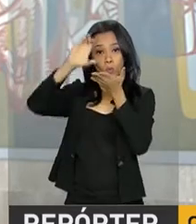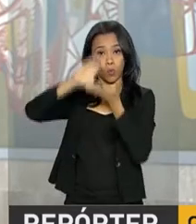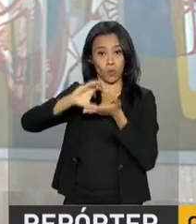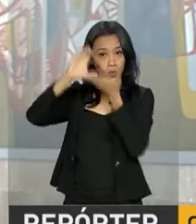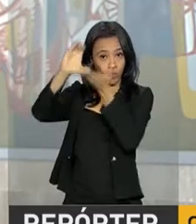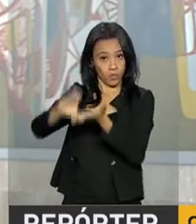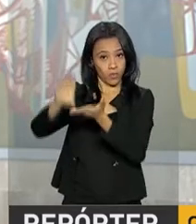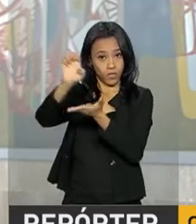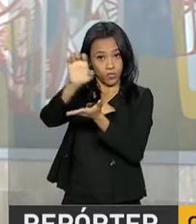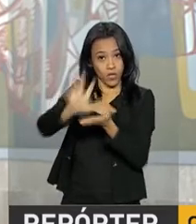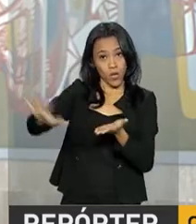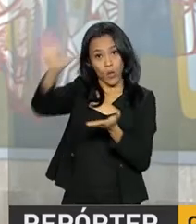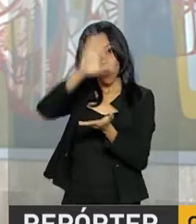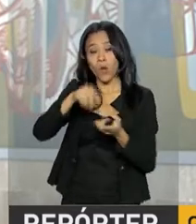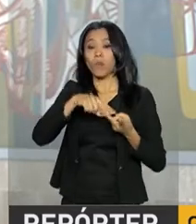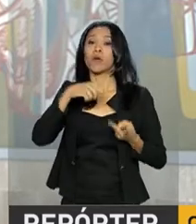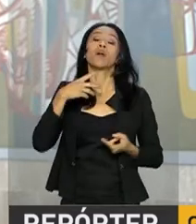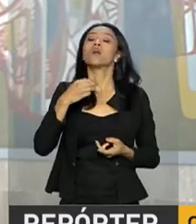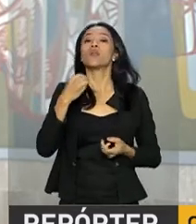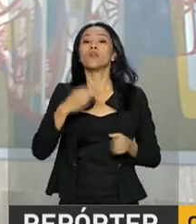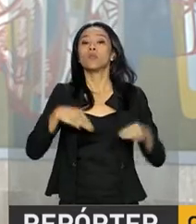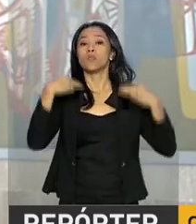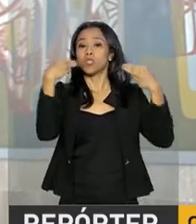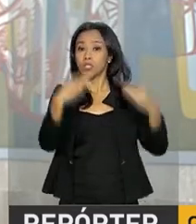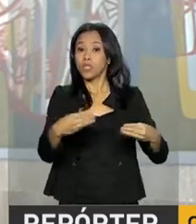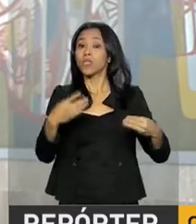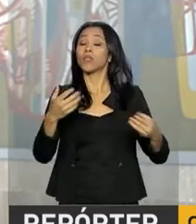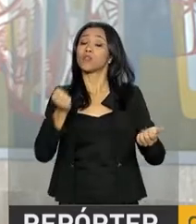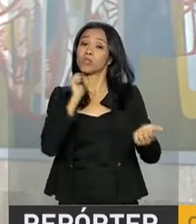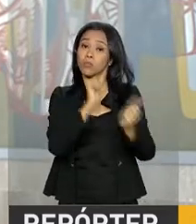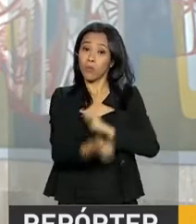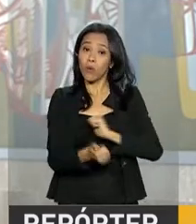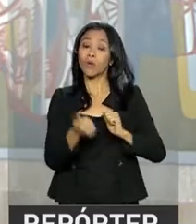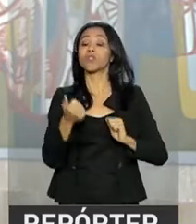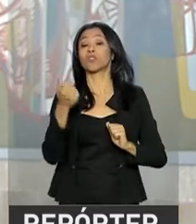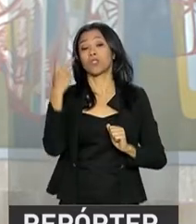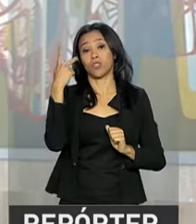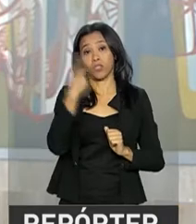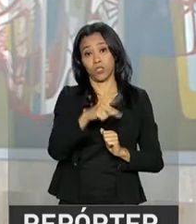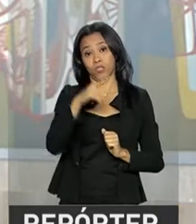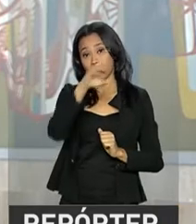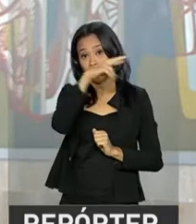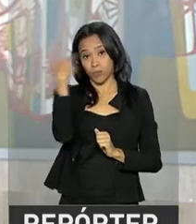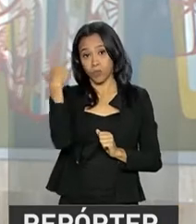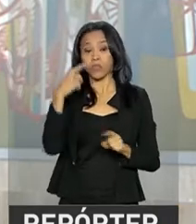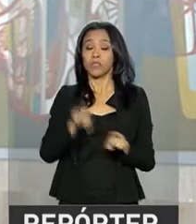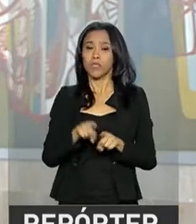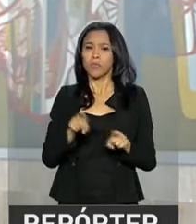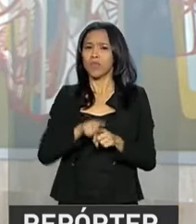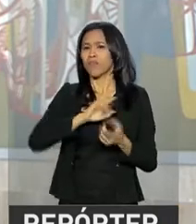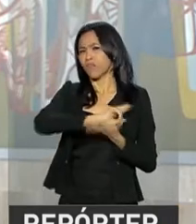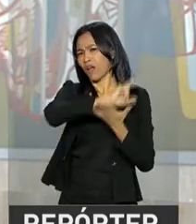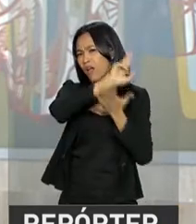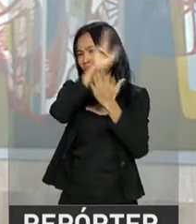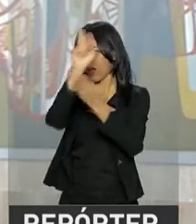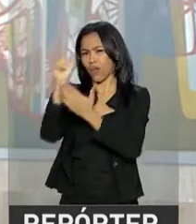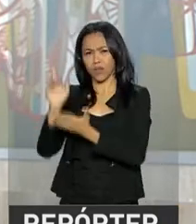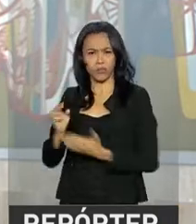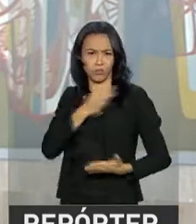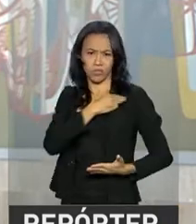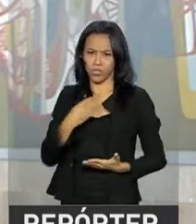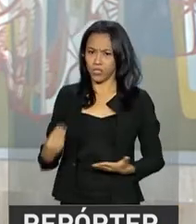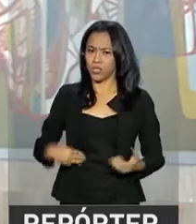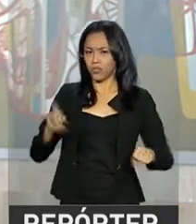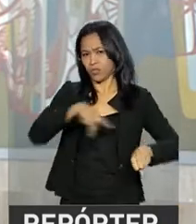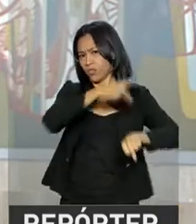e o Ministério dos Esportes da Federação Russa e reuniu ministros e autoridades esportivas de países